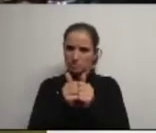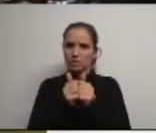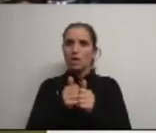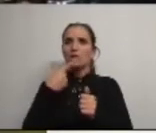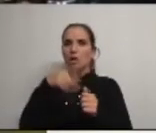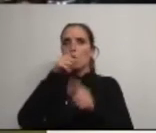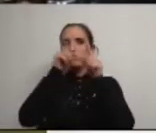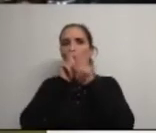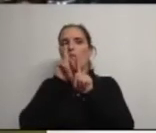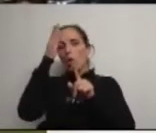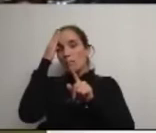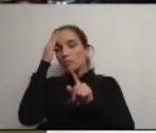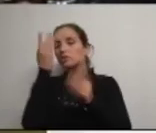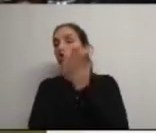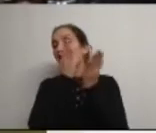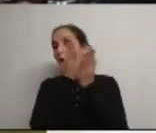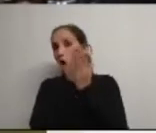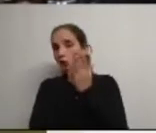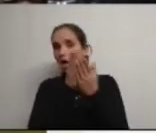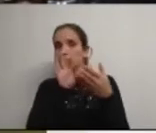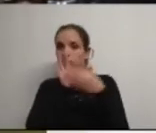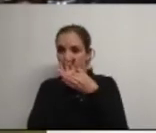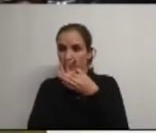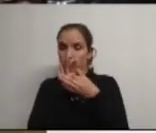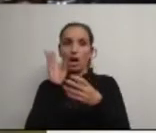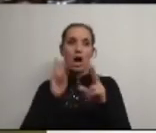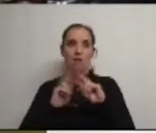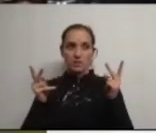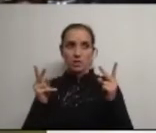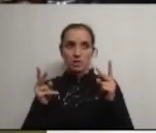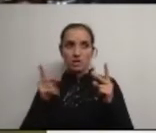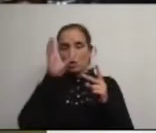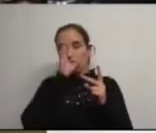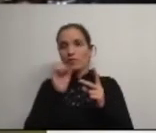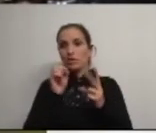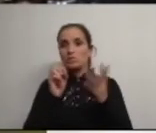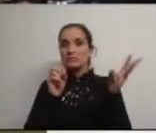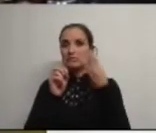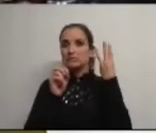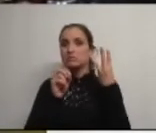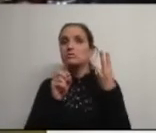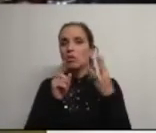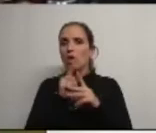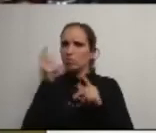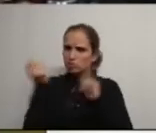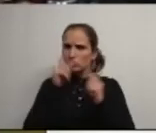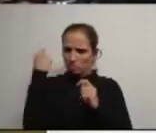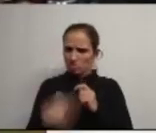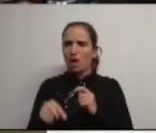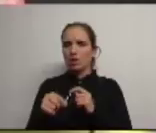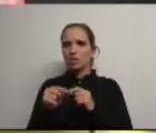de competências escola município e governo que está em discussão também